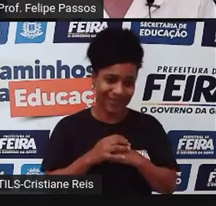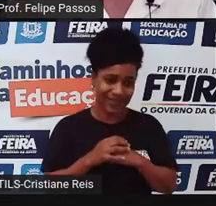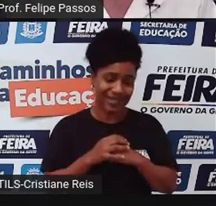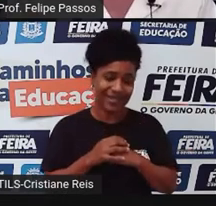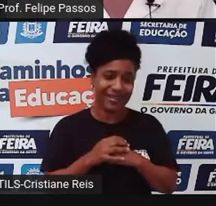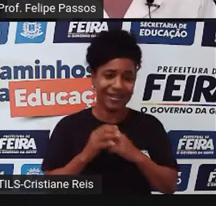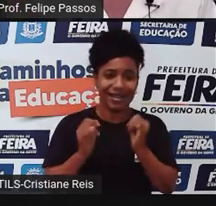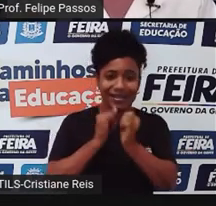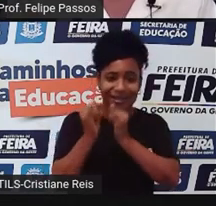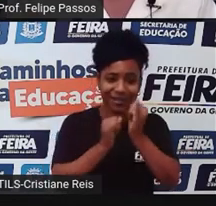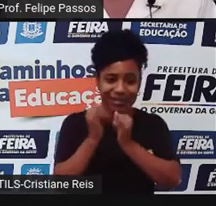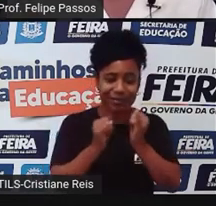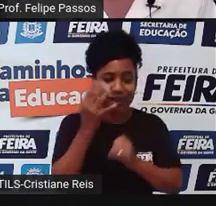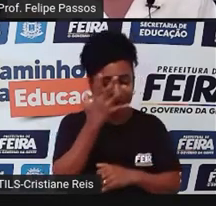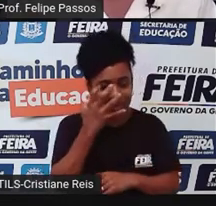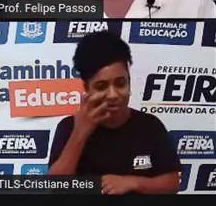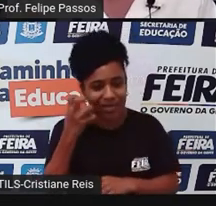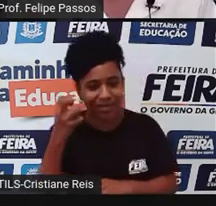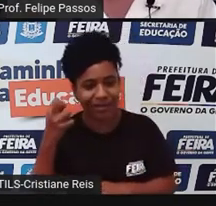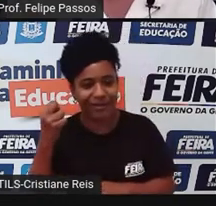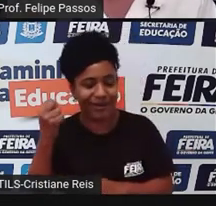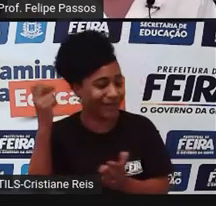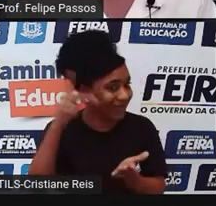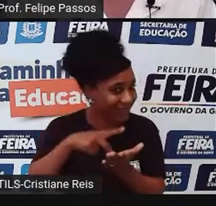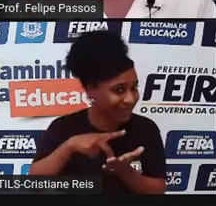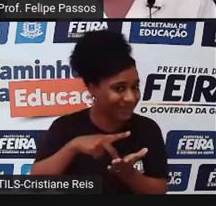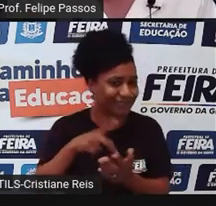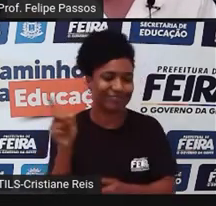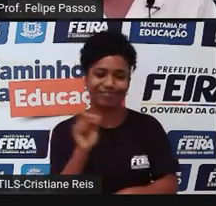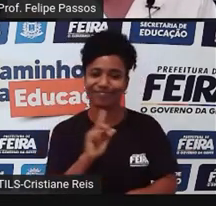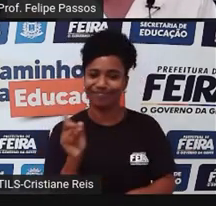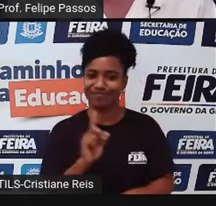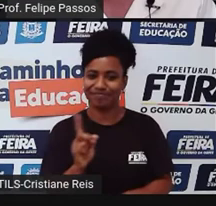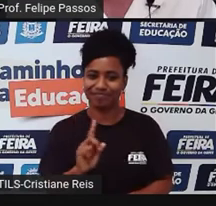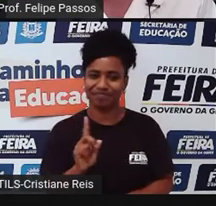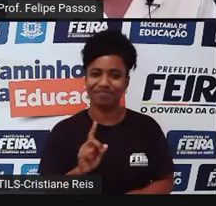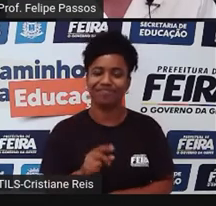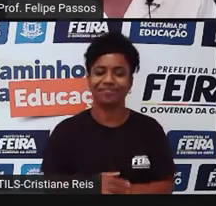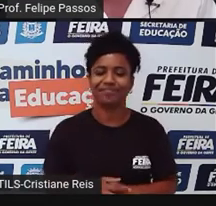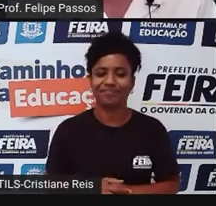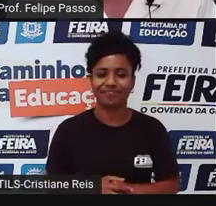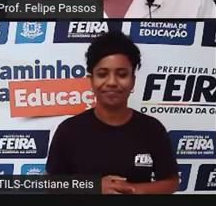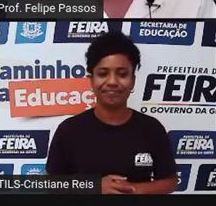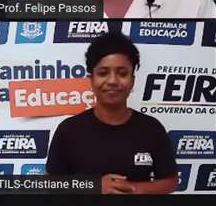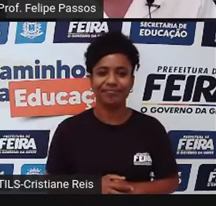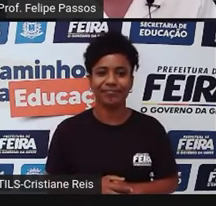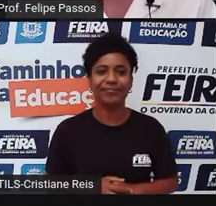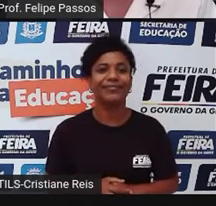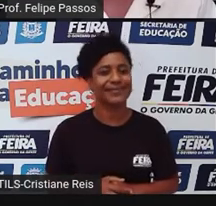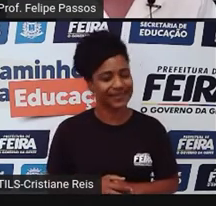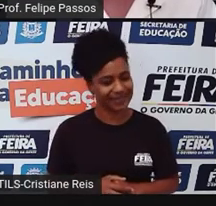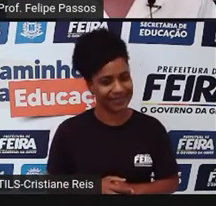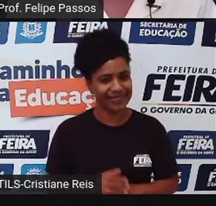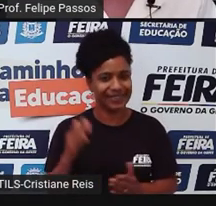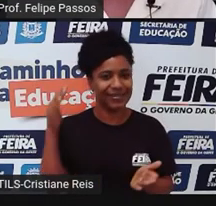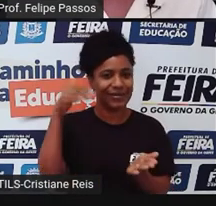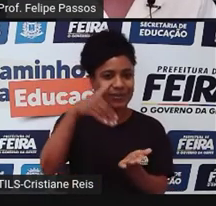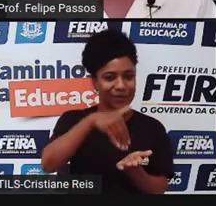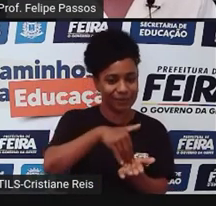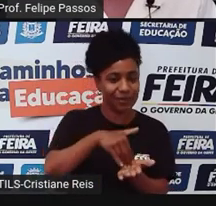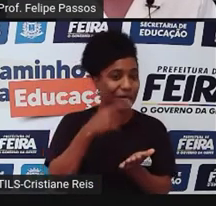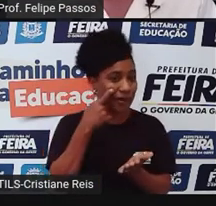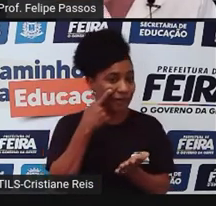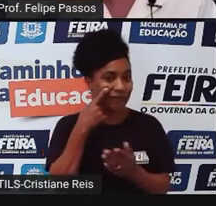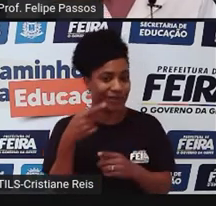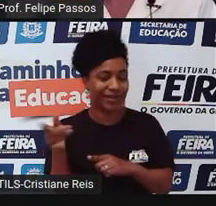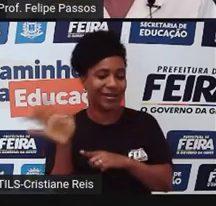vida é muito mais fácil do que o que ela é na realidade, certo? Para finalizar, a gente vai assistir a um